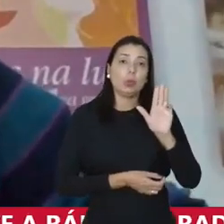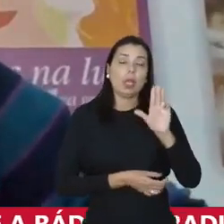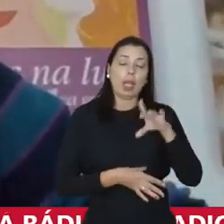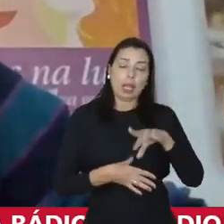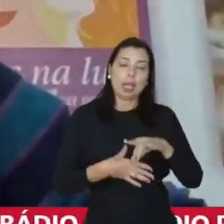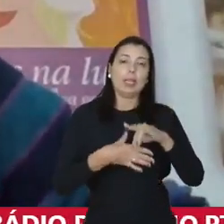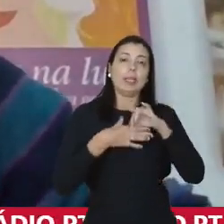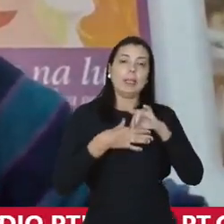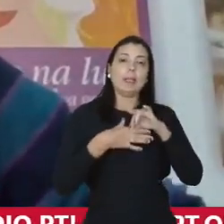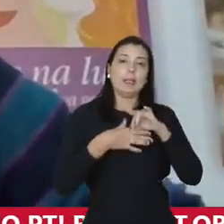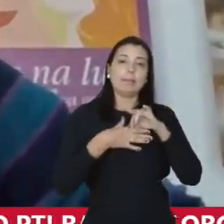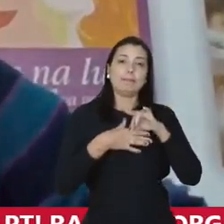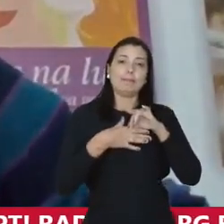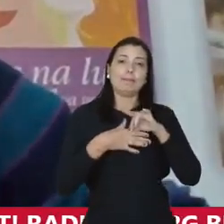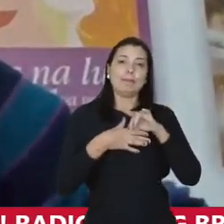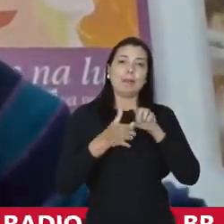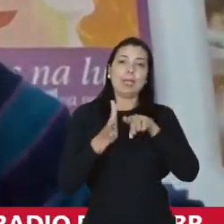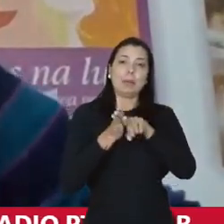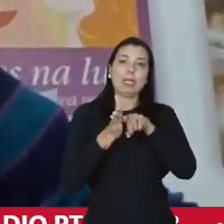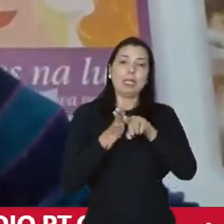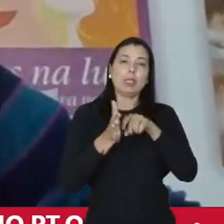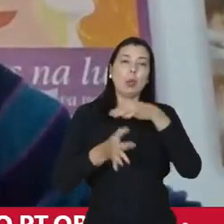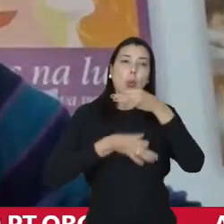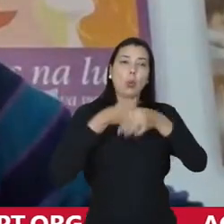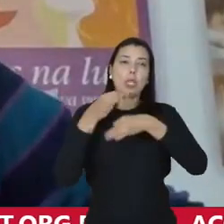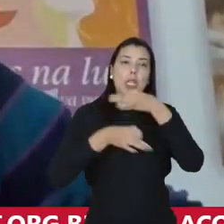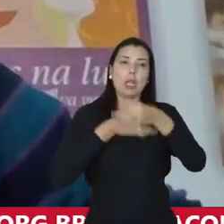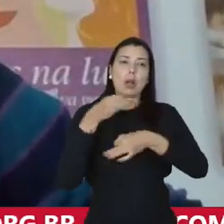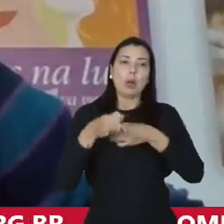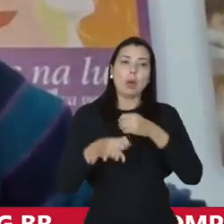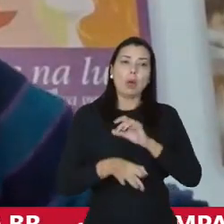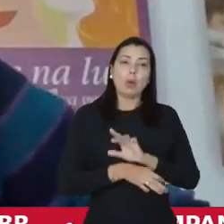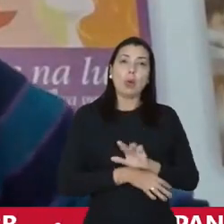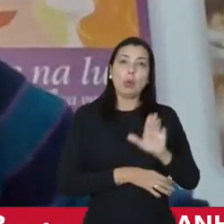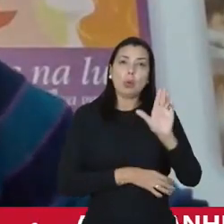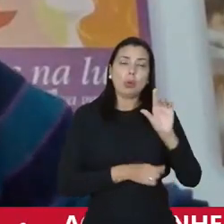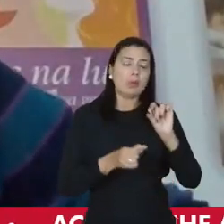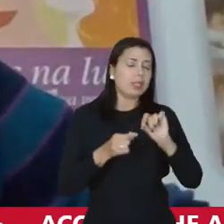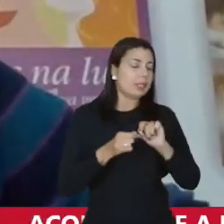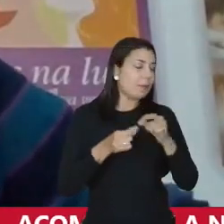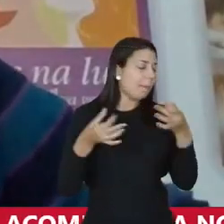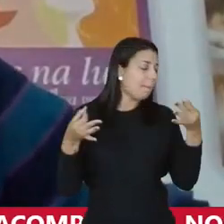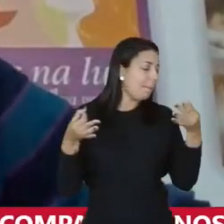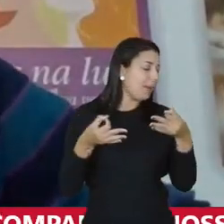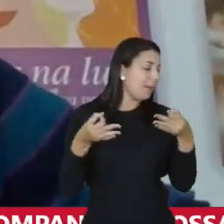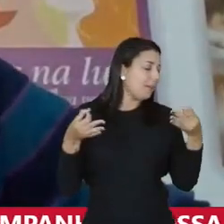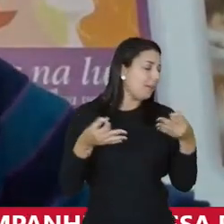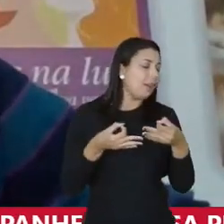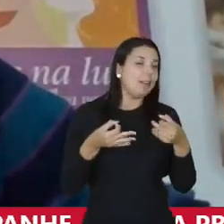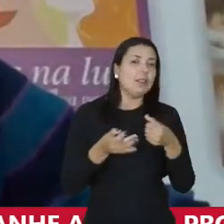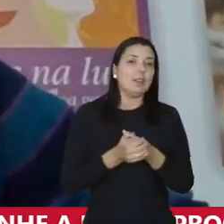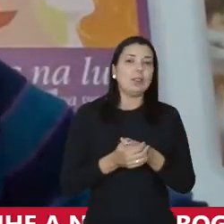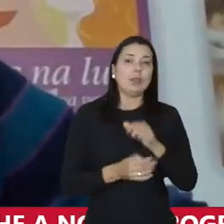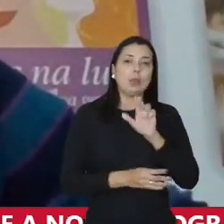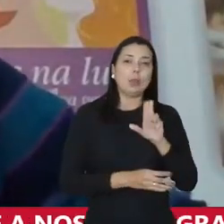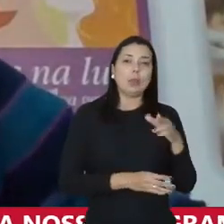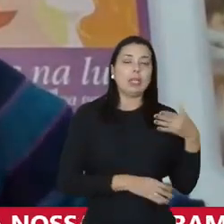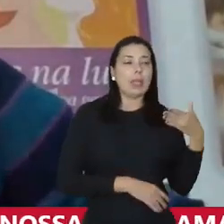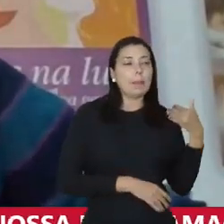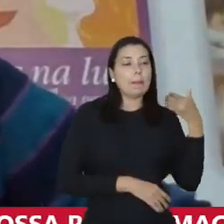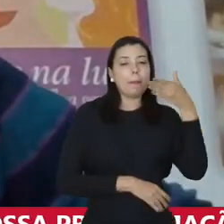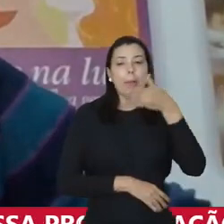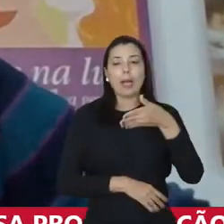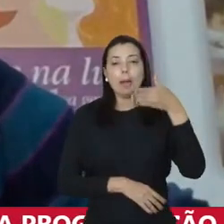líder líder nas pesquisas de opinião o Lula está fazendo uma coisa fantástica o Lula tem percorrido